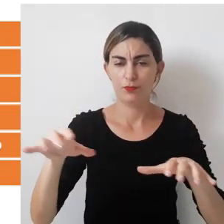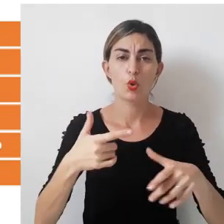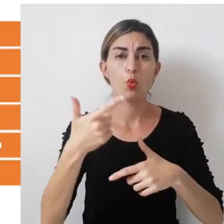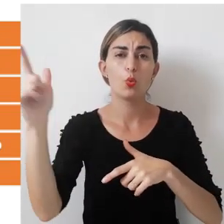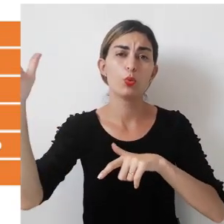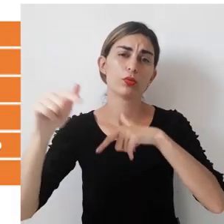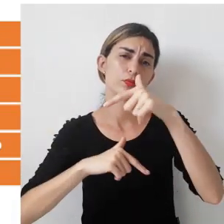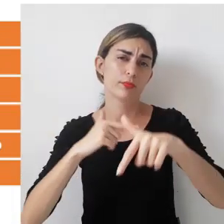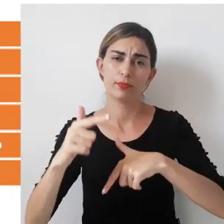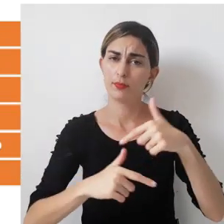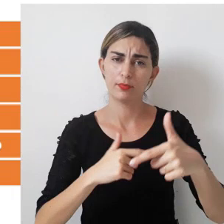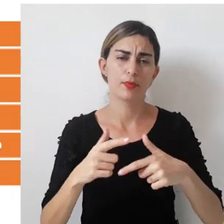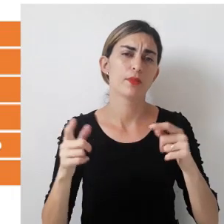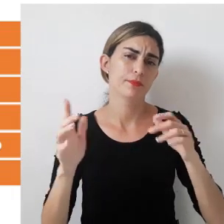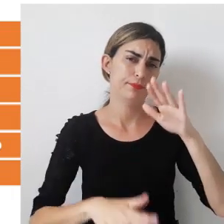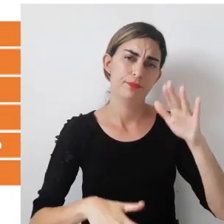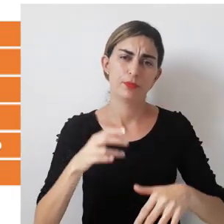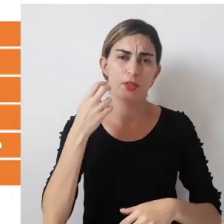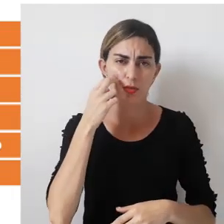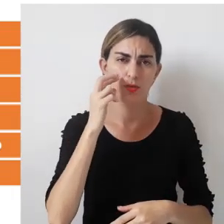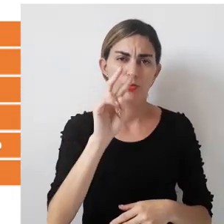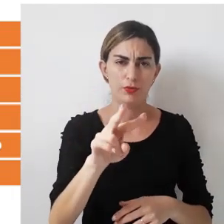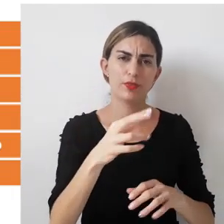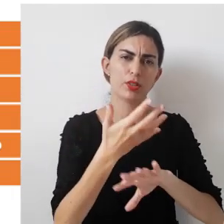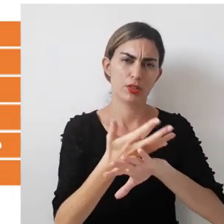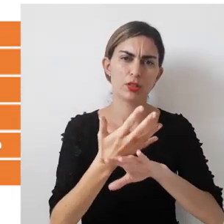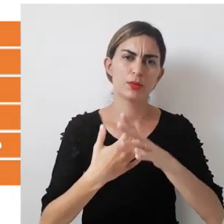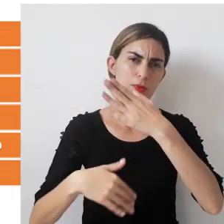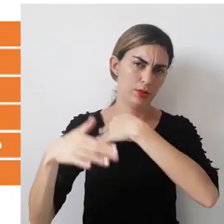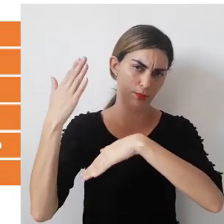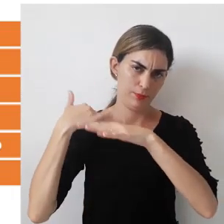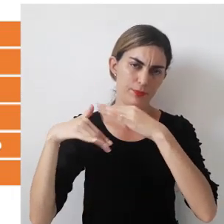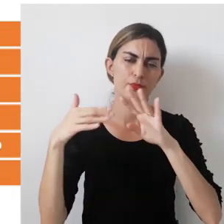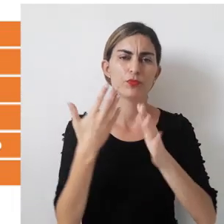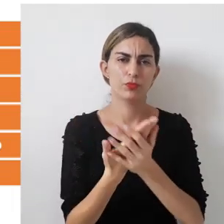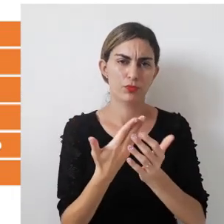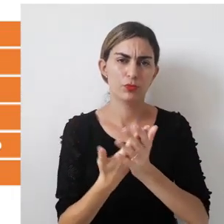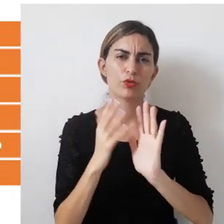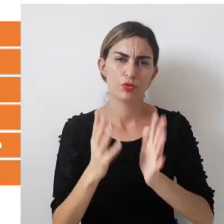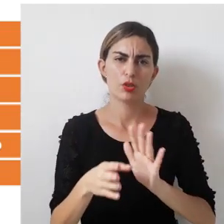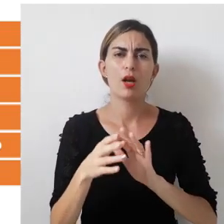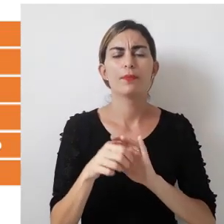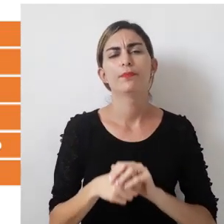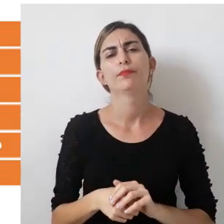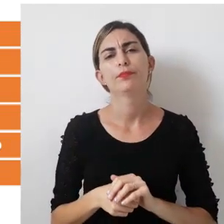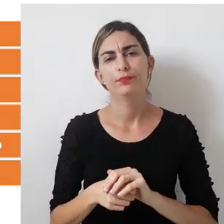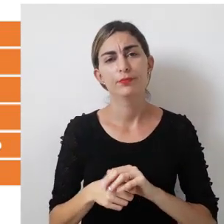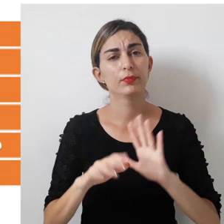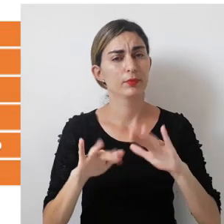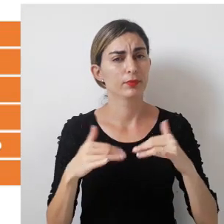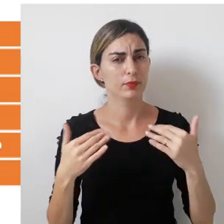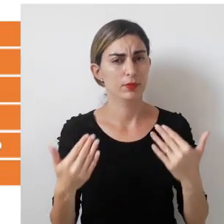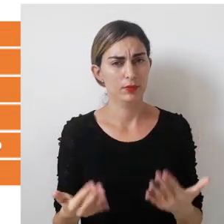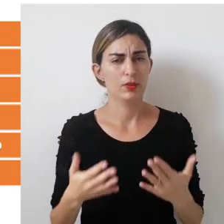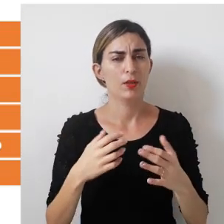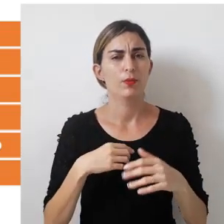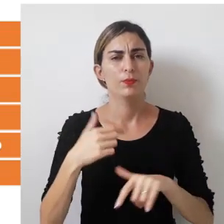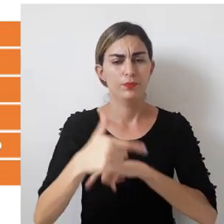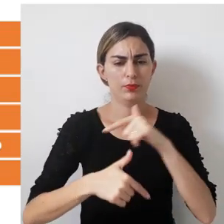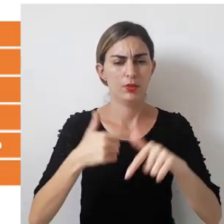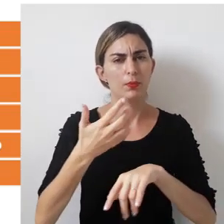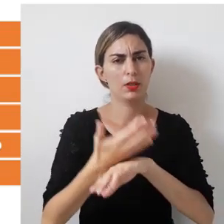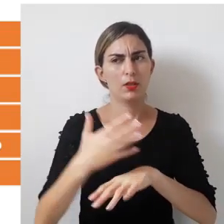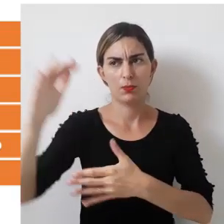outras atividades que, coincidentemente, nós vimos em disciplinas passadas, em competências passadas. Então, a